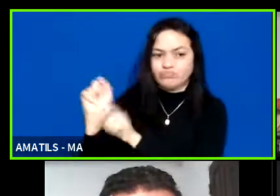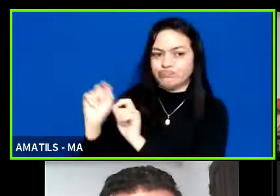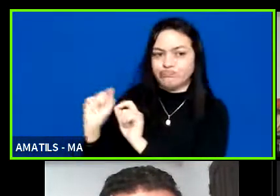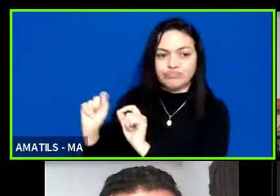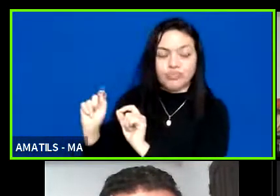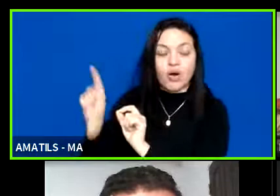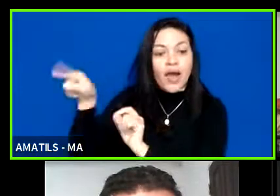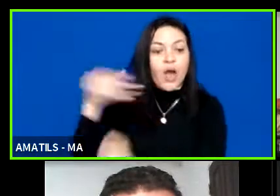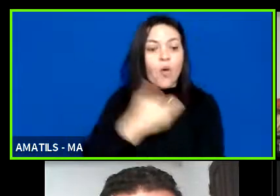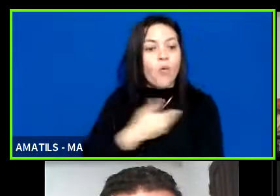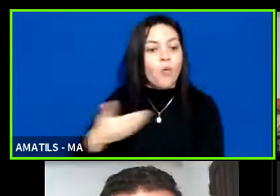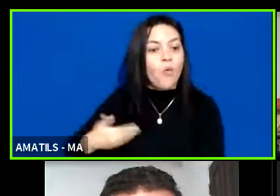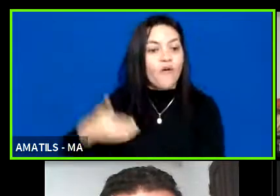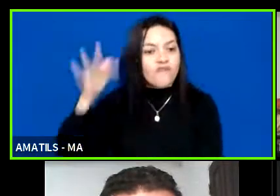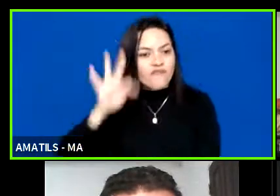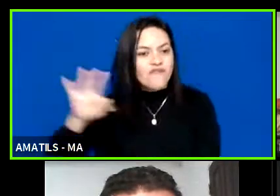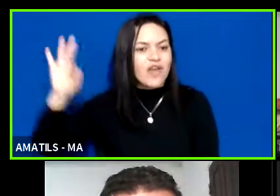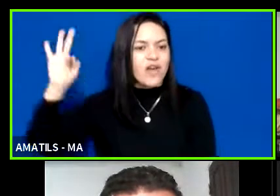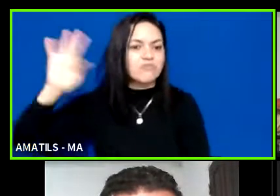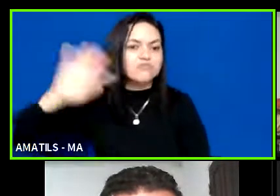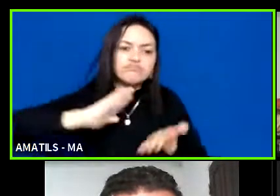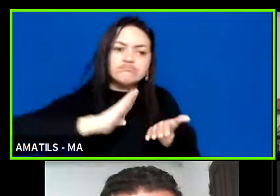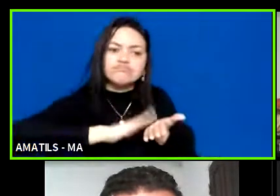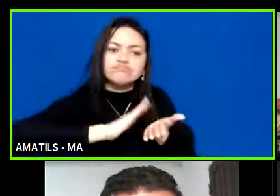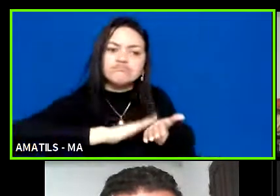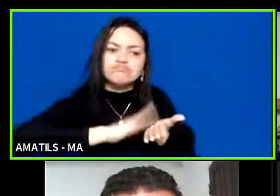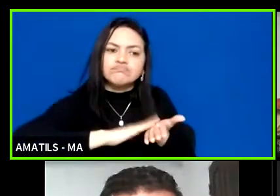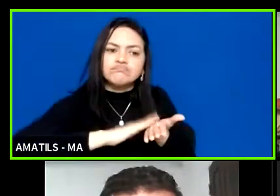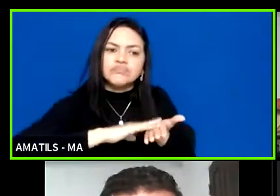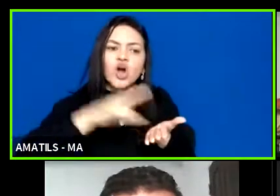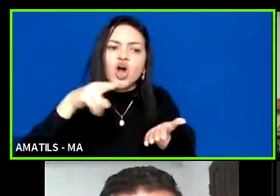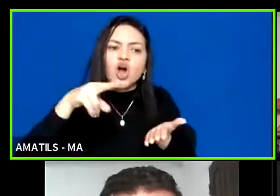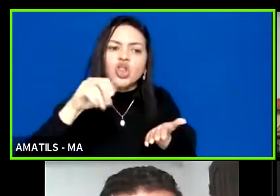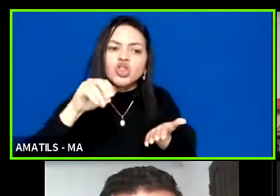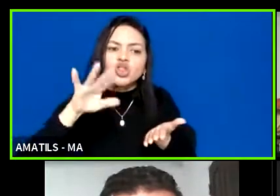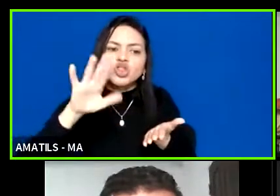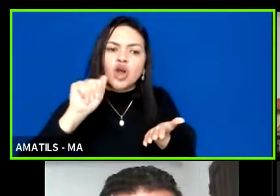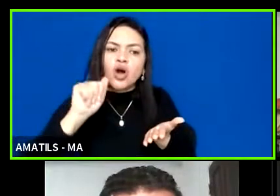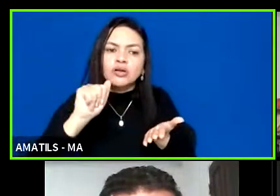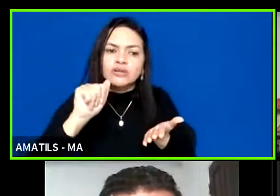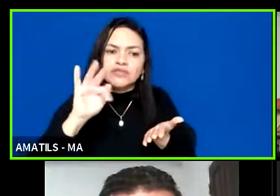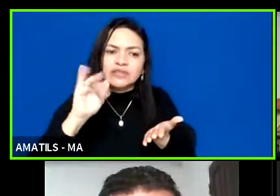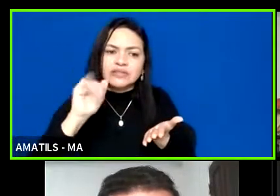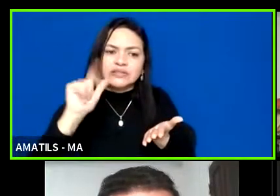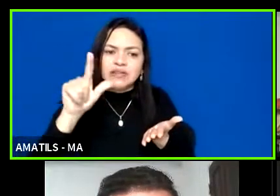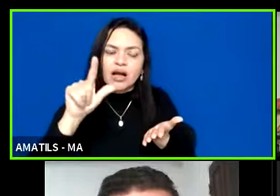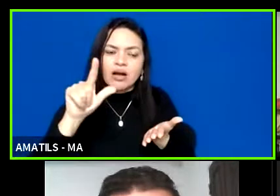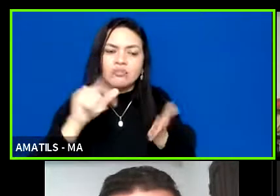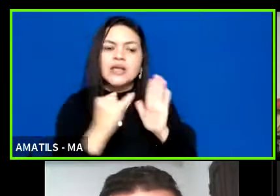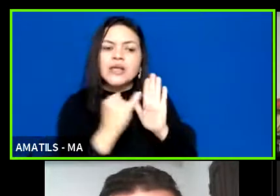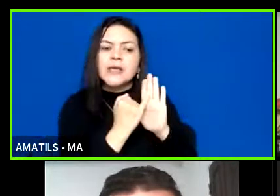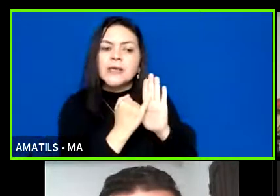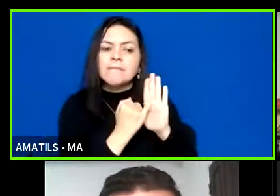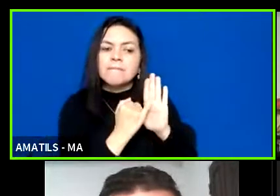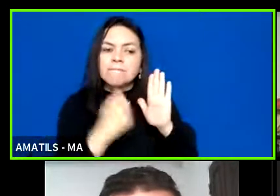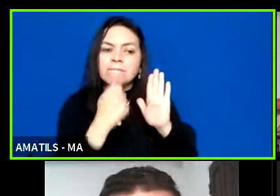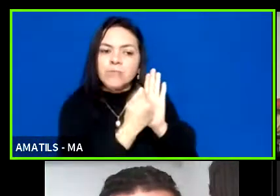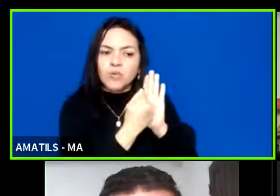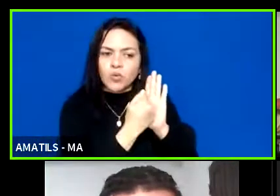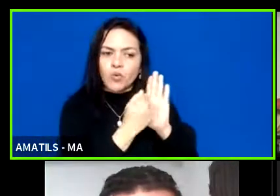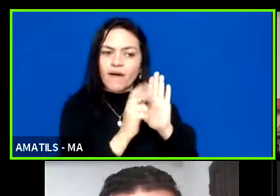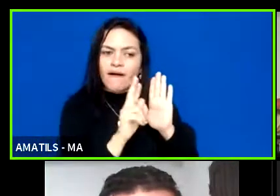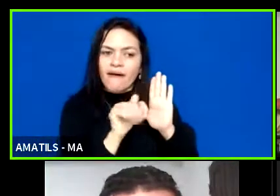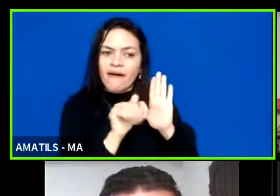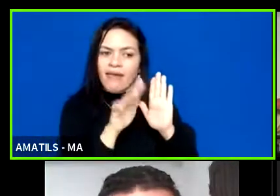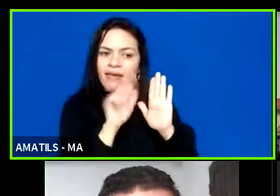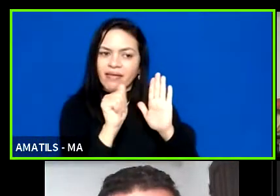abre mão de receber aquilo que normalmente receberia através do imposto de renda, seja de pessoa jurídica ou pessoa física,